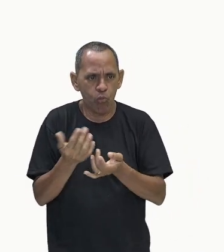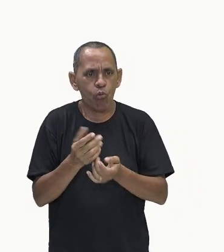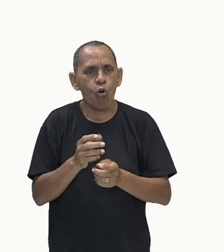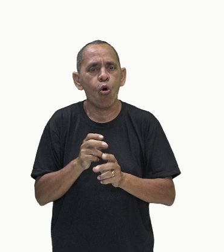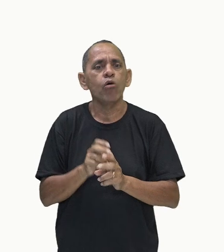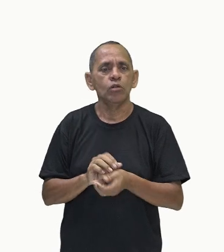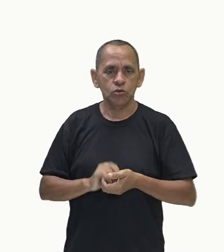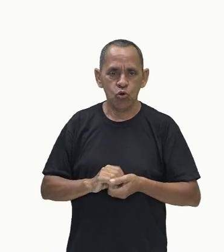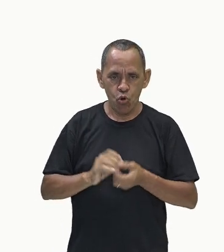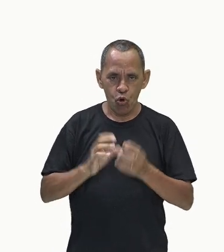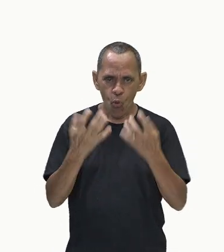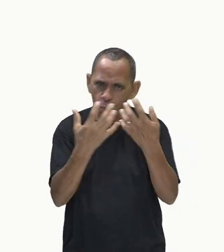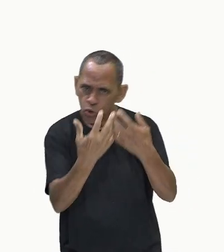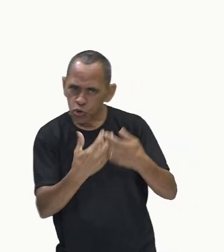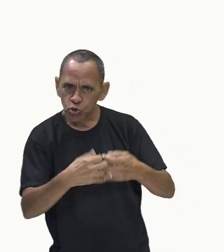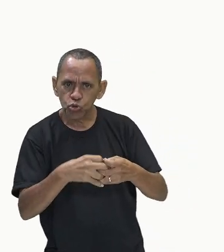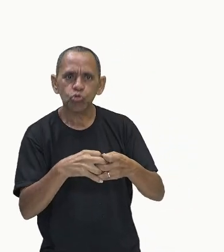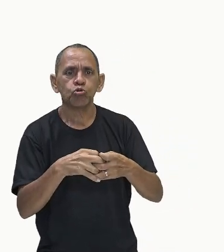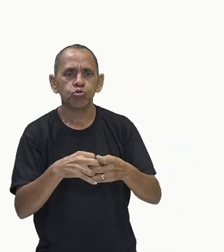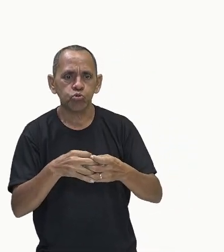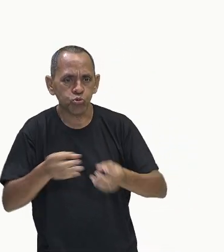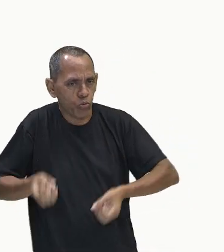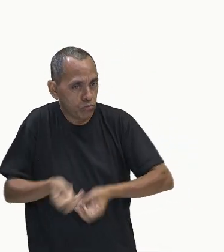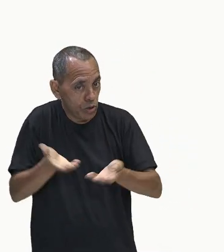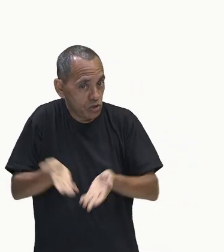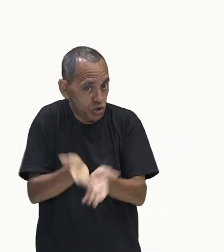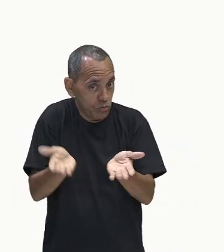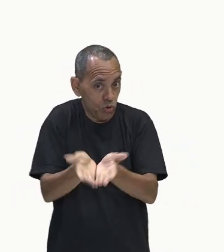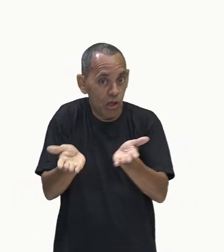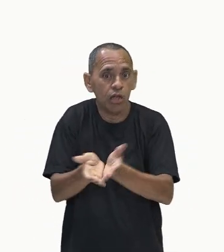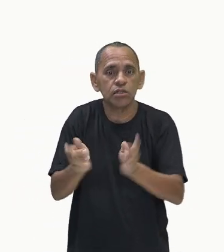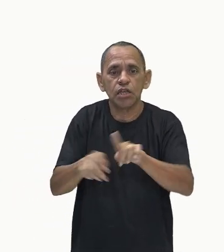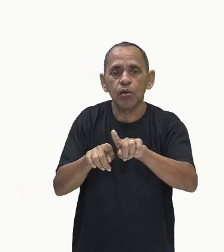gente? E, de fato, começa a ser utilizado também